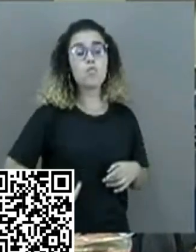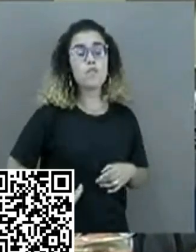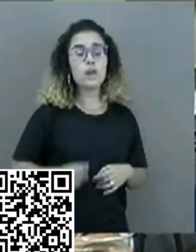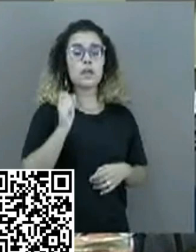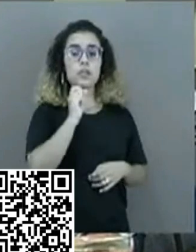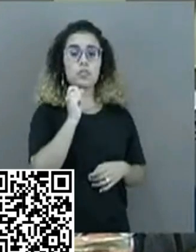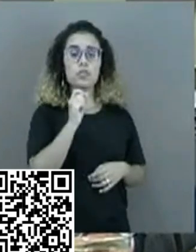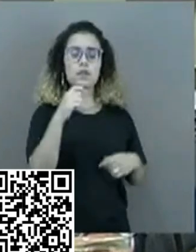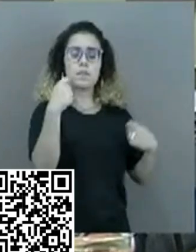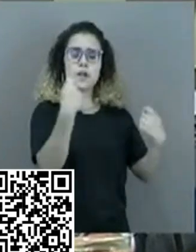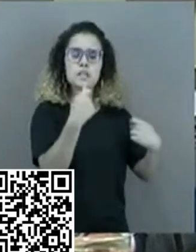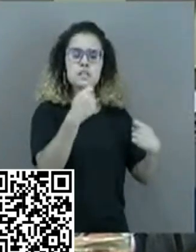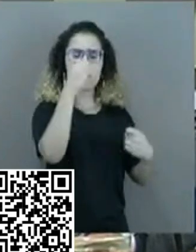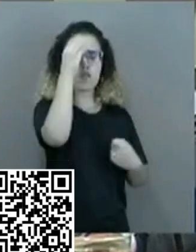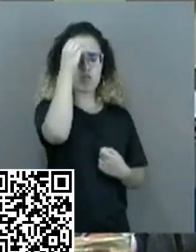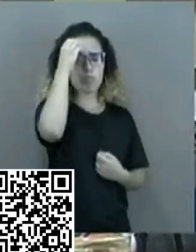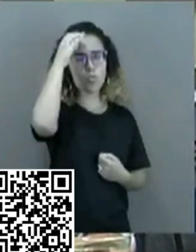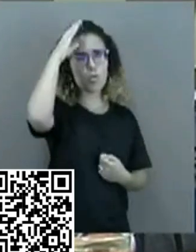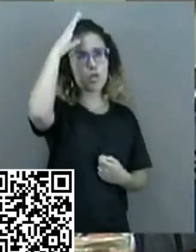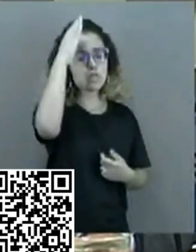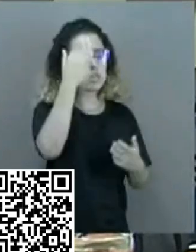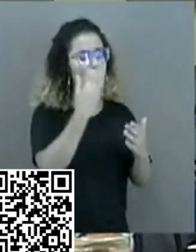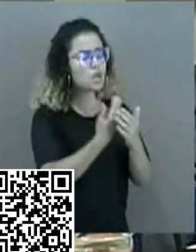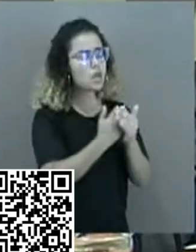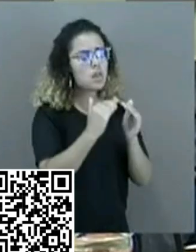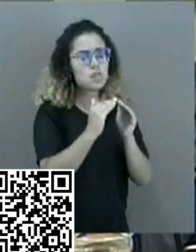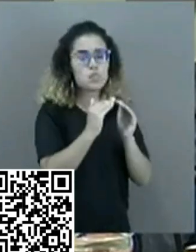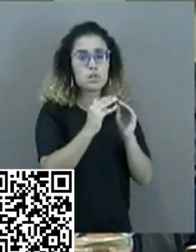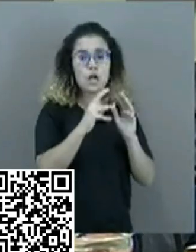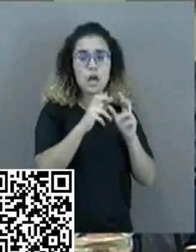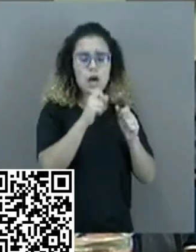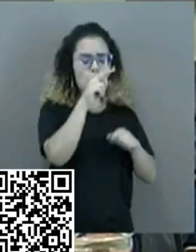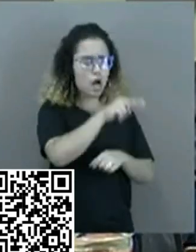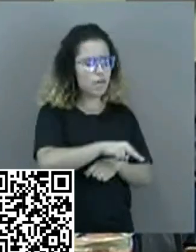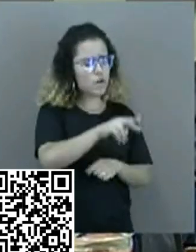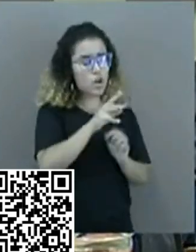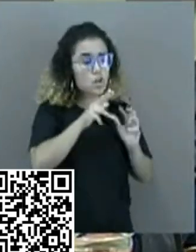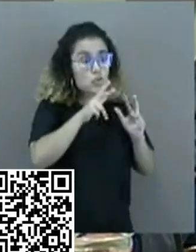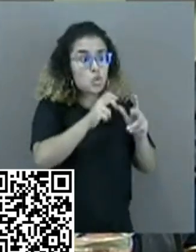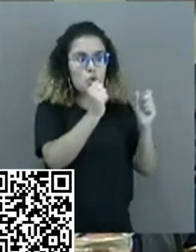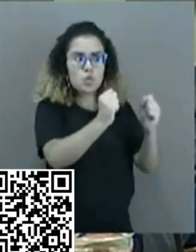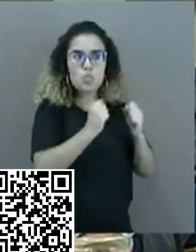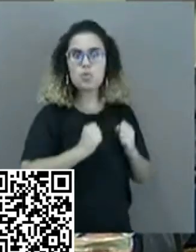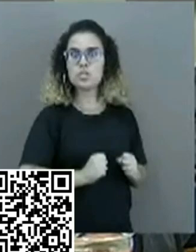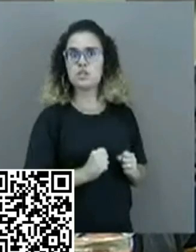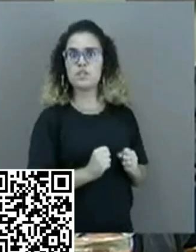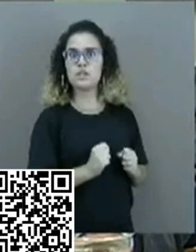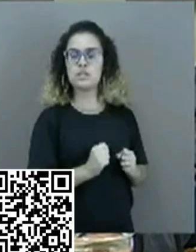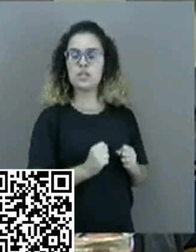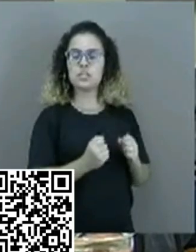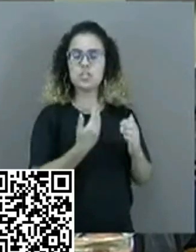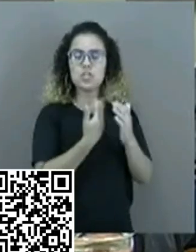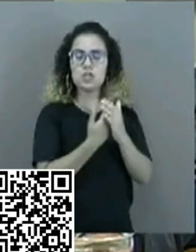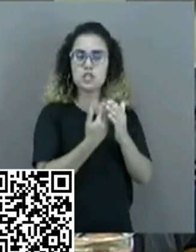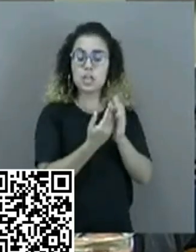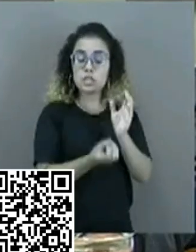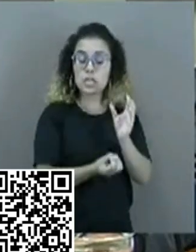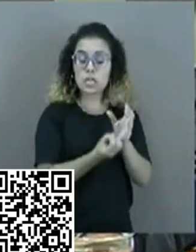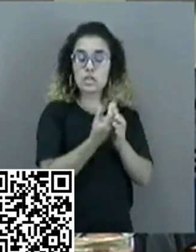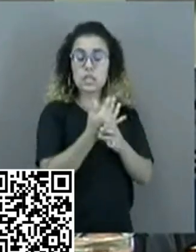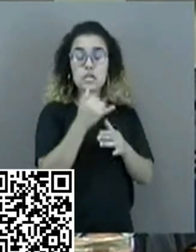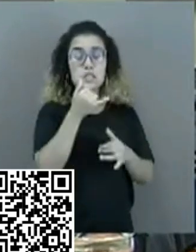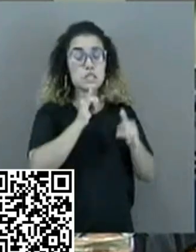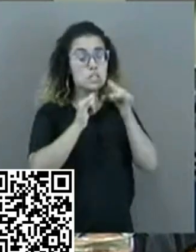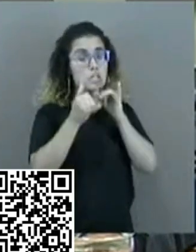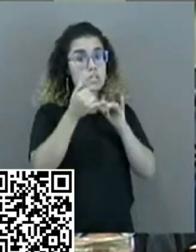de conhecer, de estudar, de avaliar todo o potencial de produção de energias renováveis, sobretudo solar